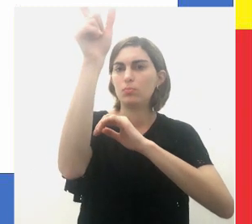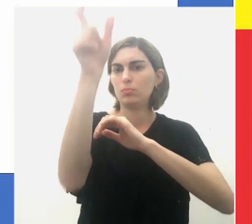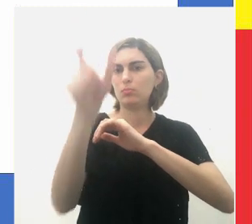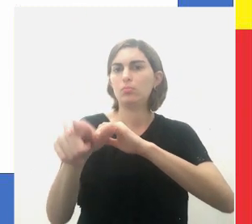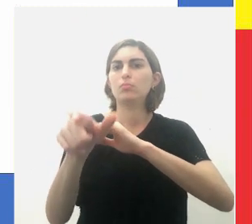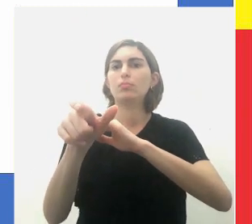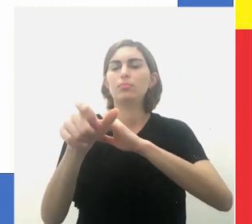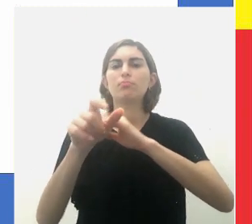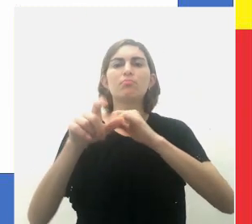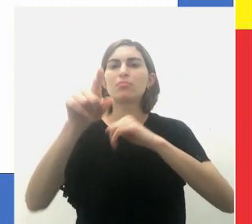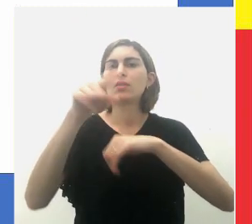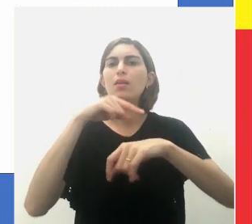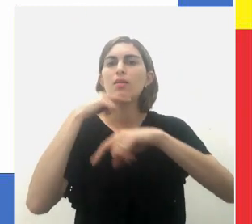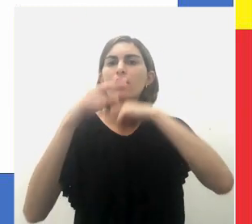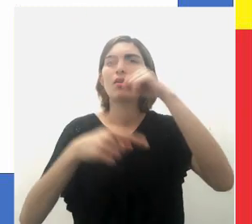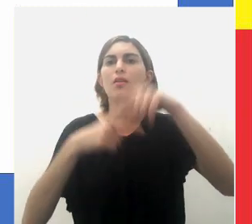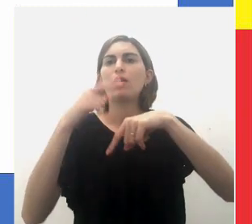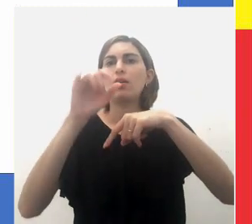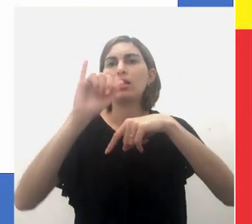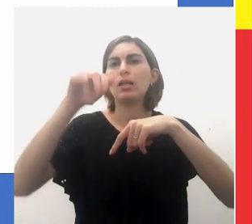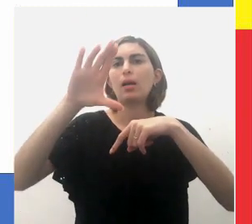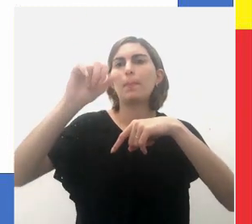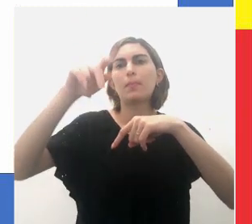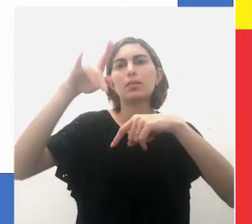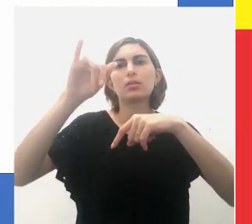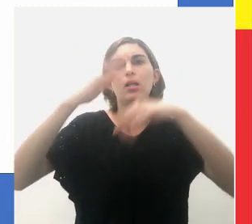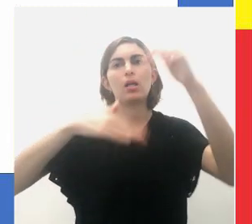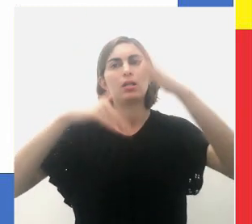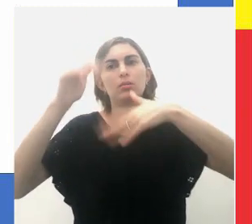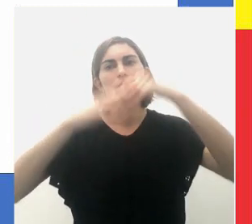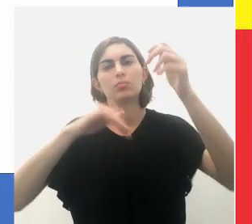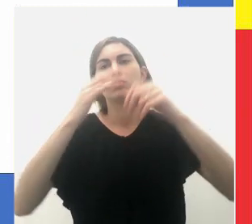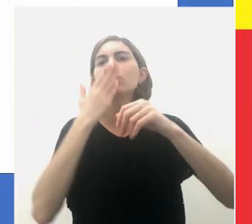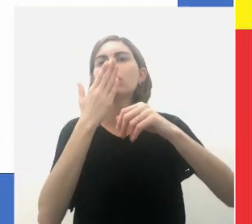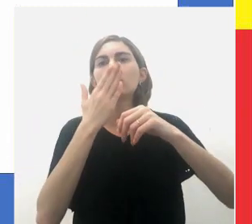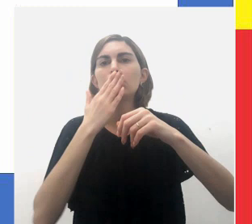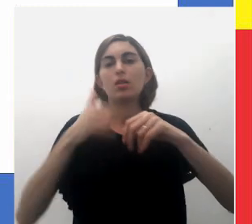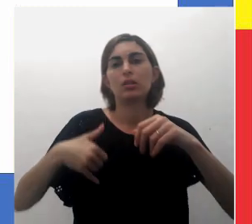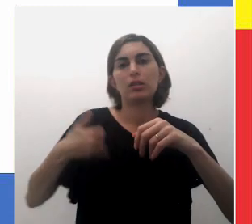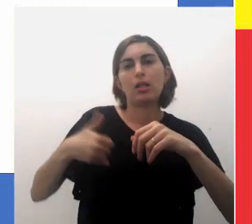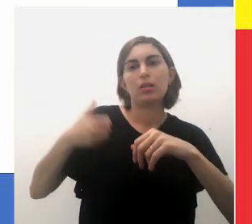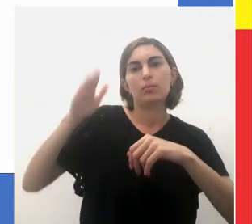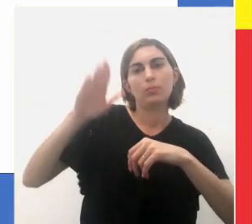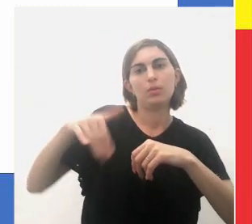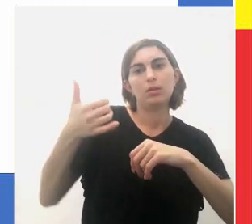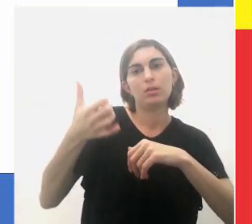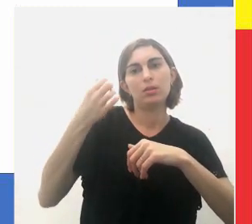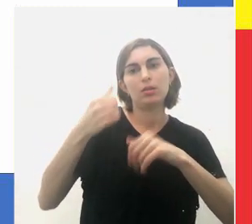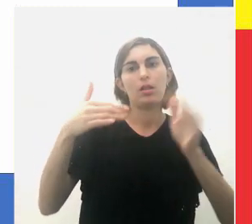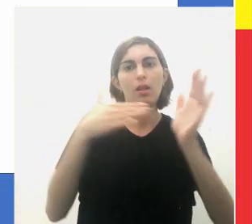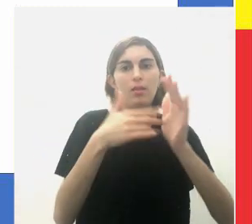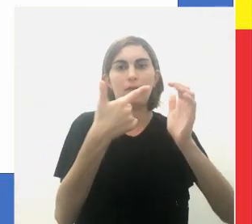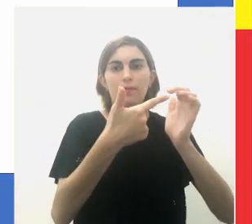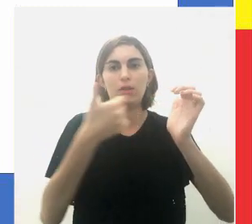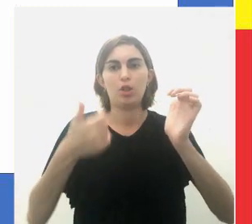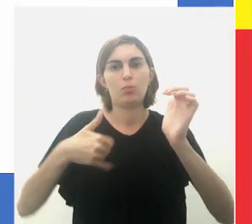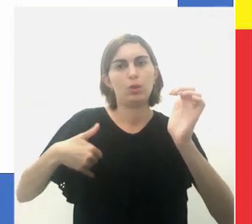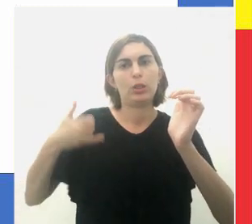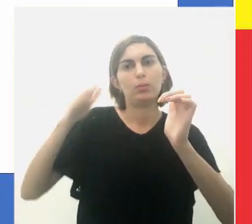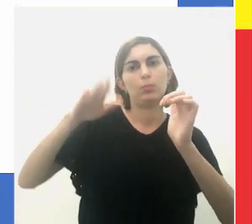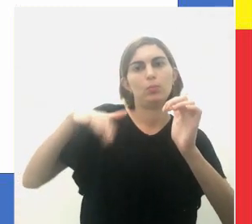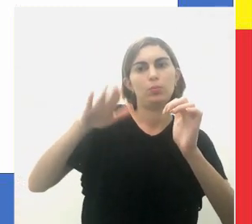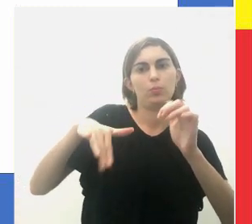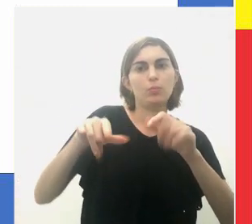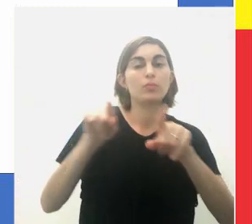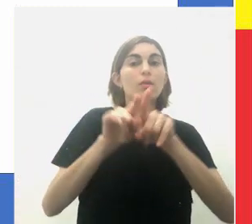figura da incapacidade relativa dos índios, tal como menores de idade, de 16 a 21 anos,